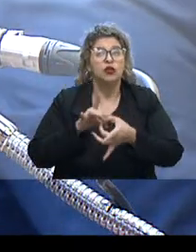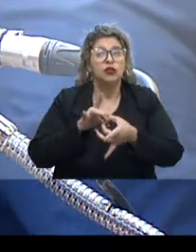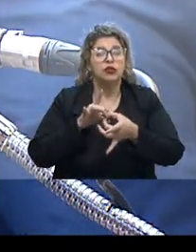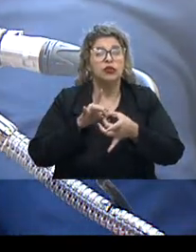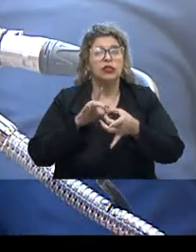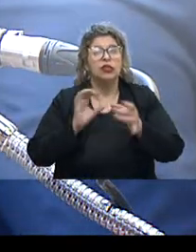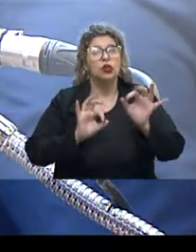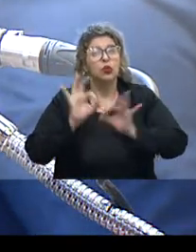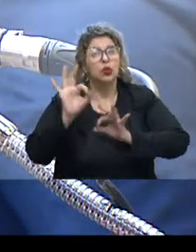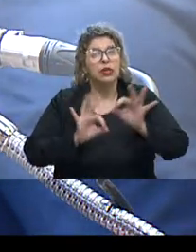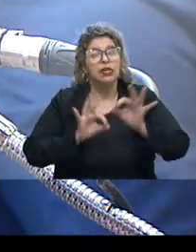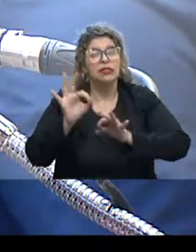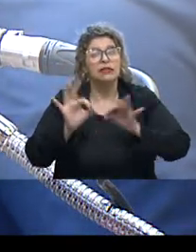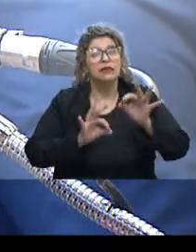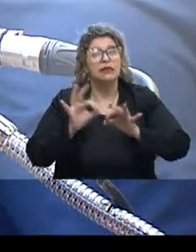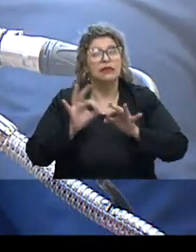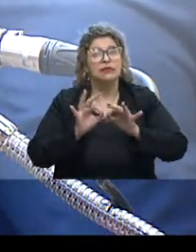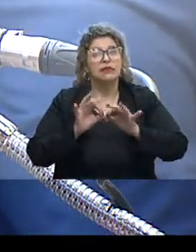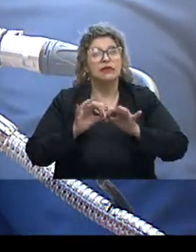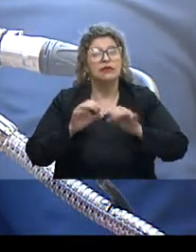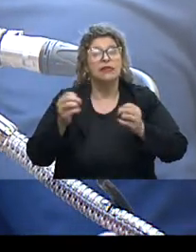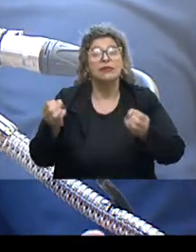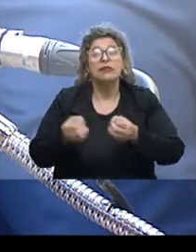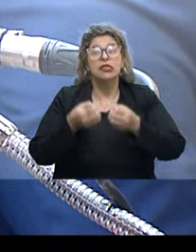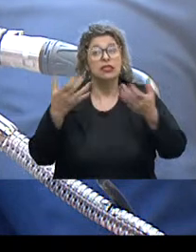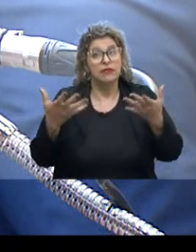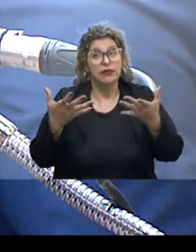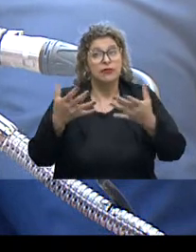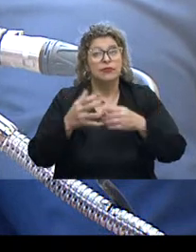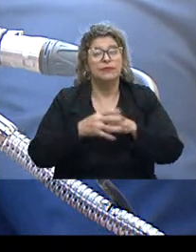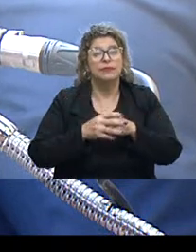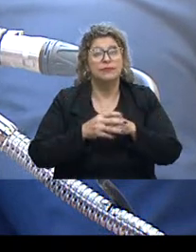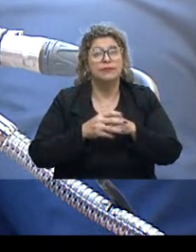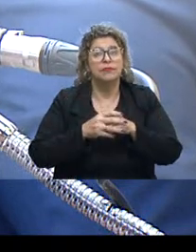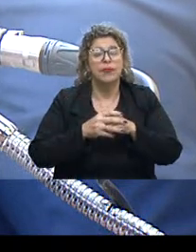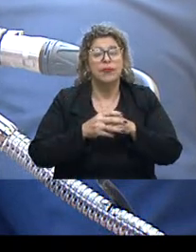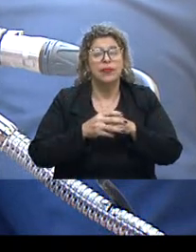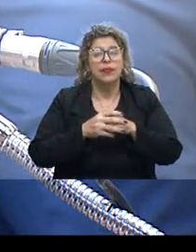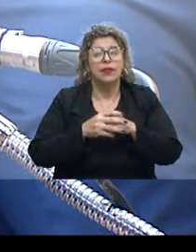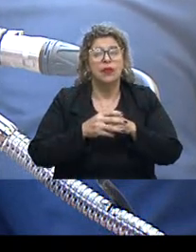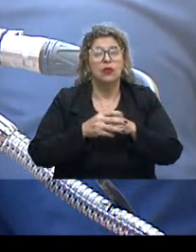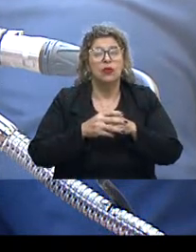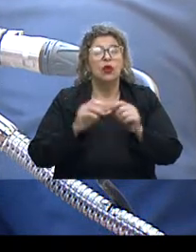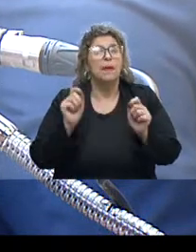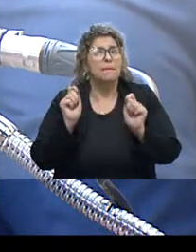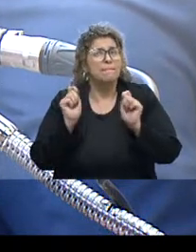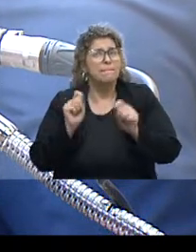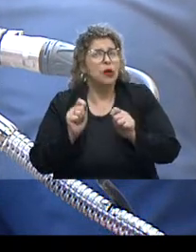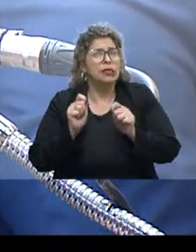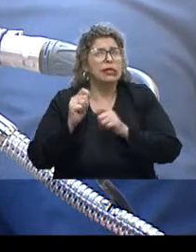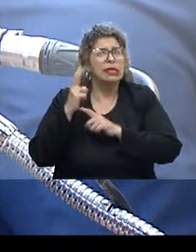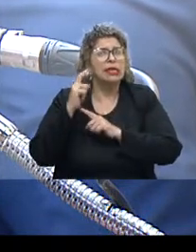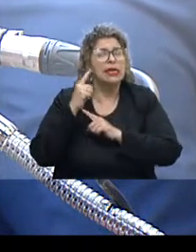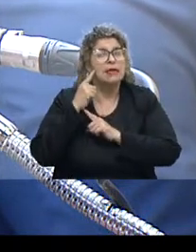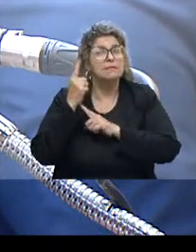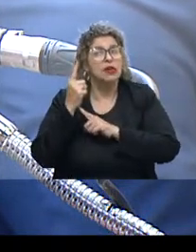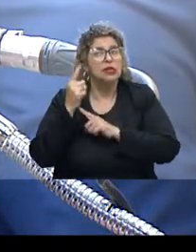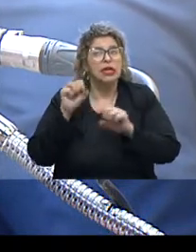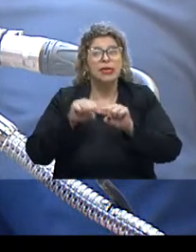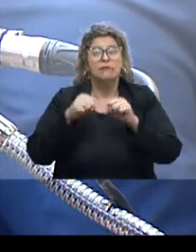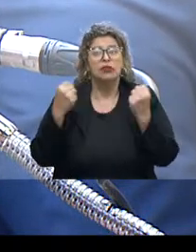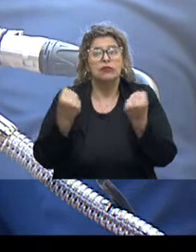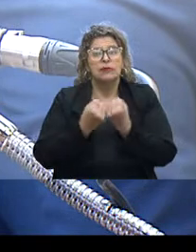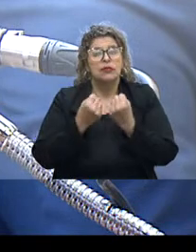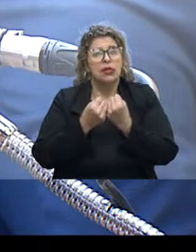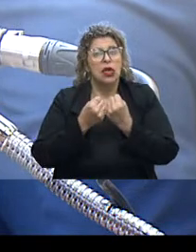organizando esses eventos. Os eventos, ao contrário do que poderia se imaginar, não são apenas seminários com